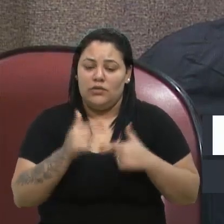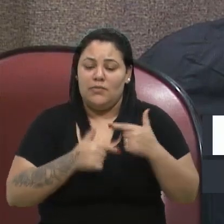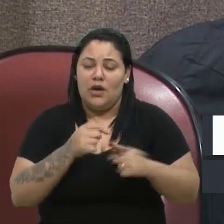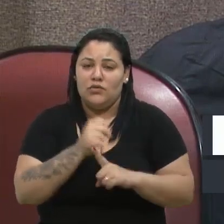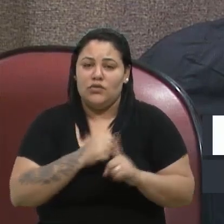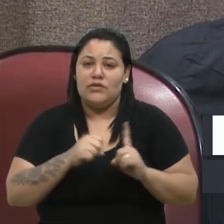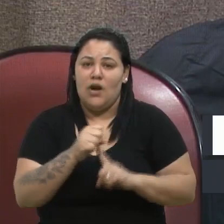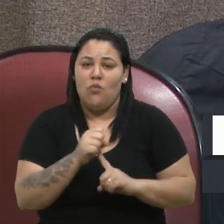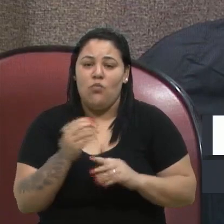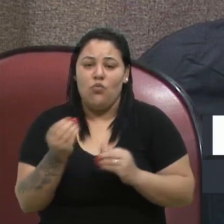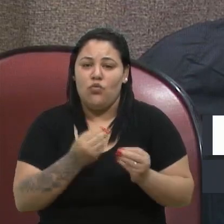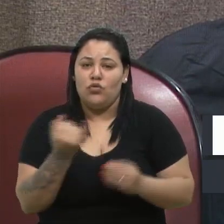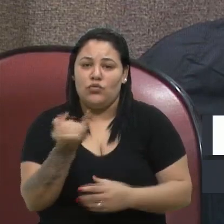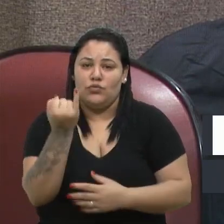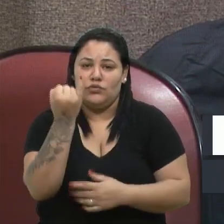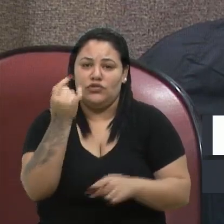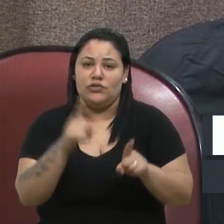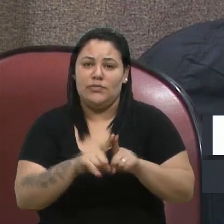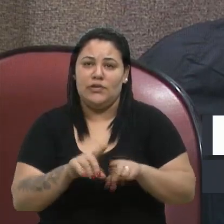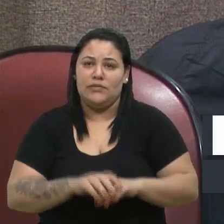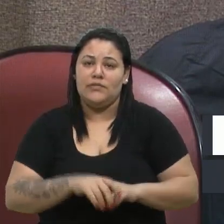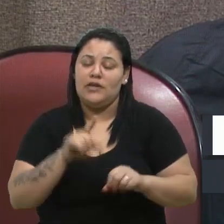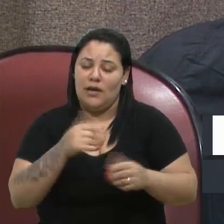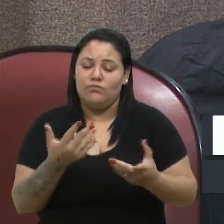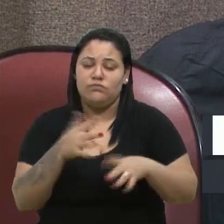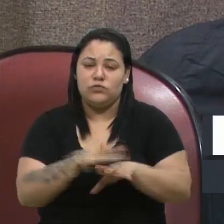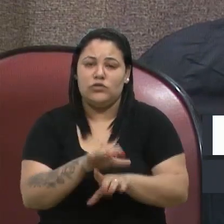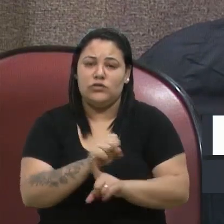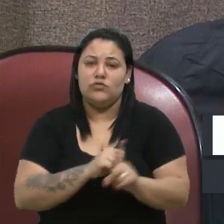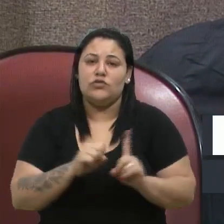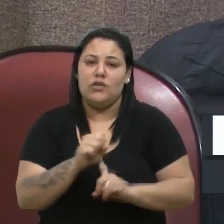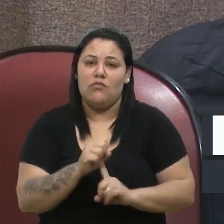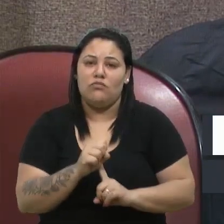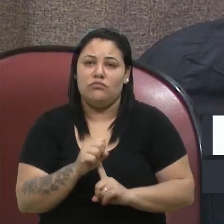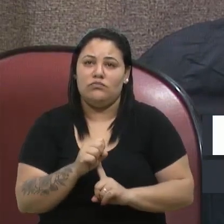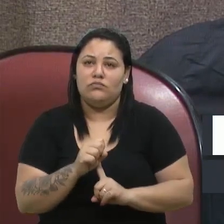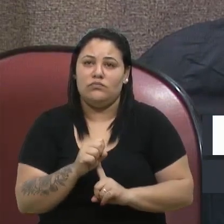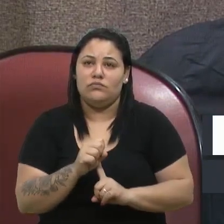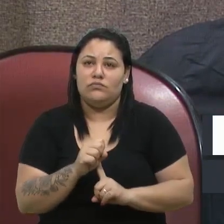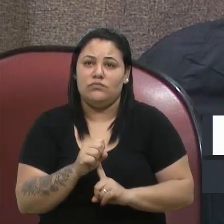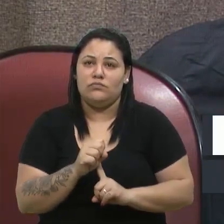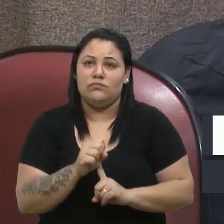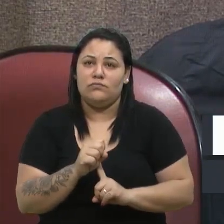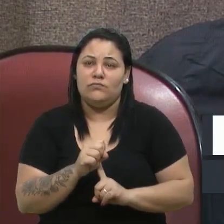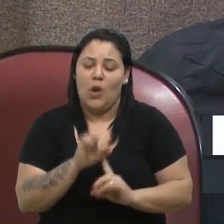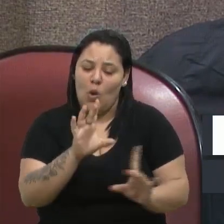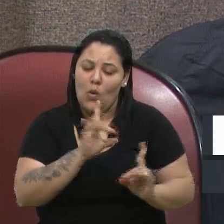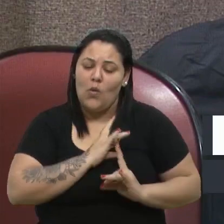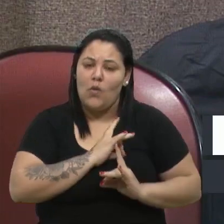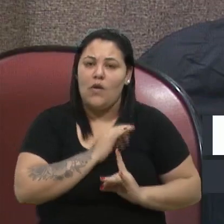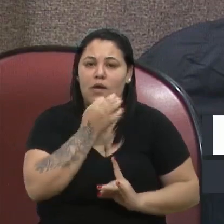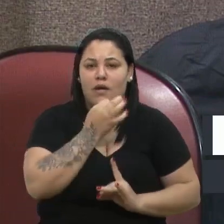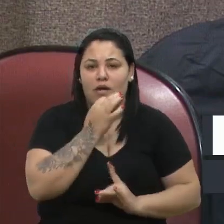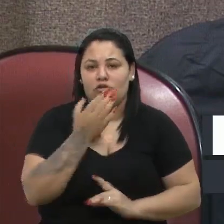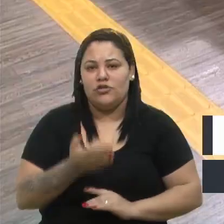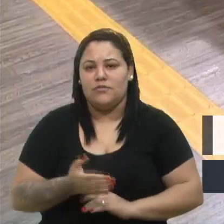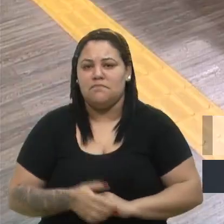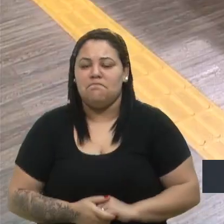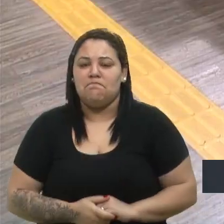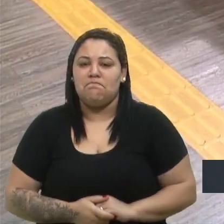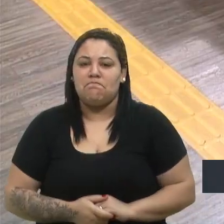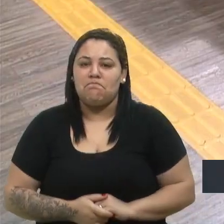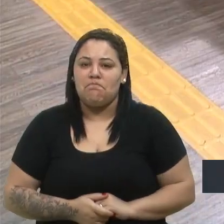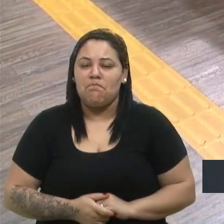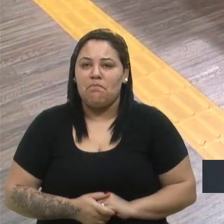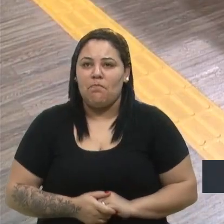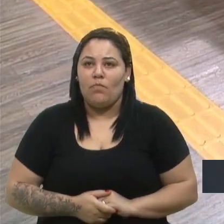relevante e é inclusão social, como a gente pode dizer, na veia da sociedade caxiense. Obrigado, senhor presidente. Obrigado. Para